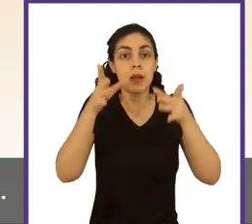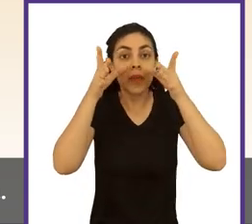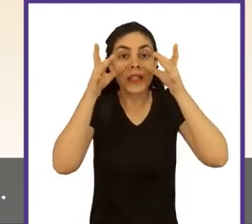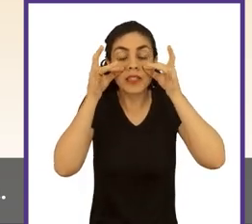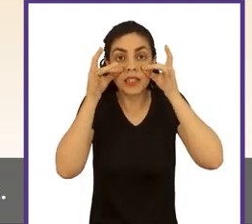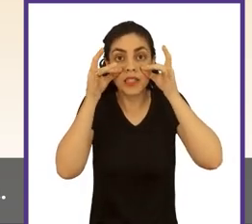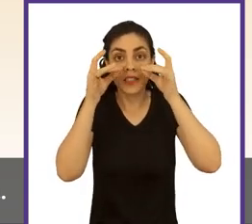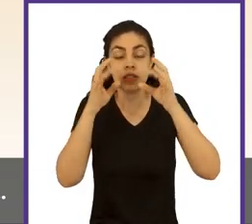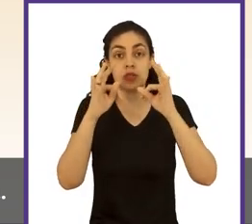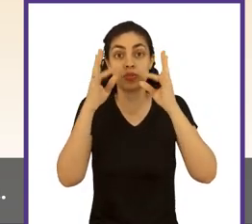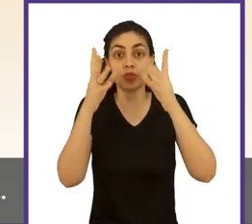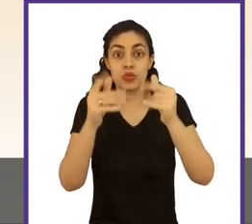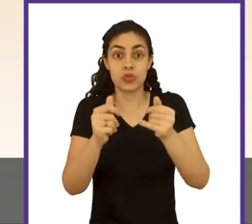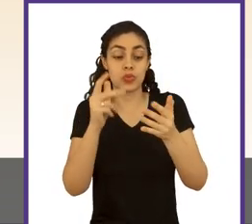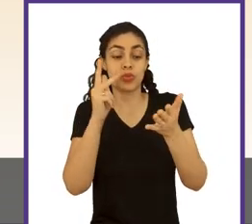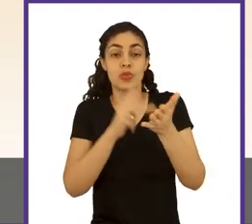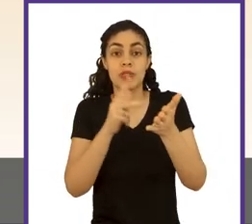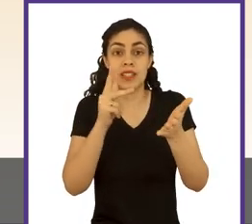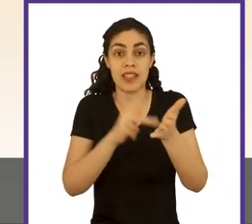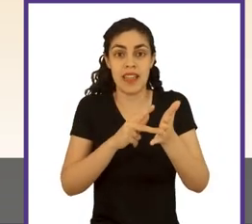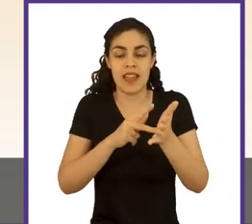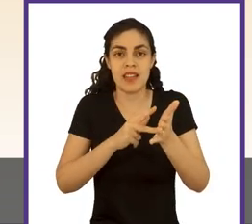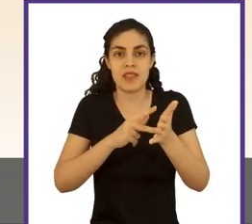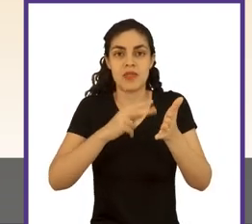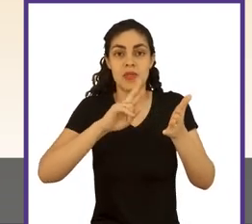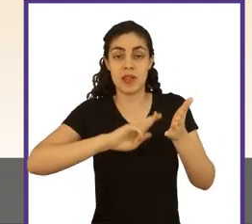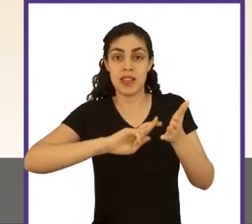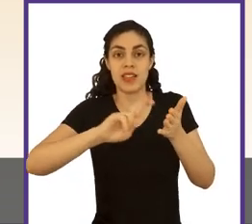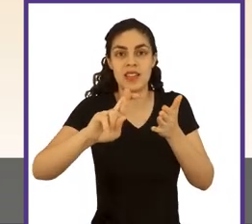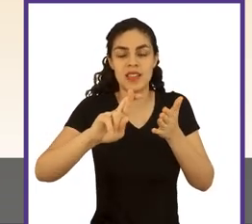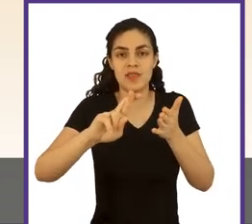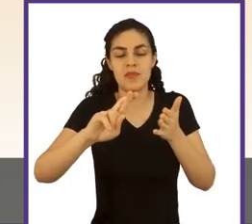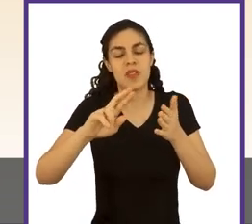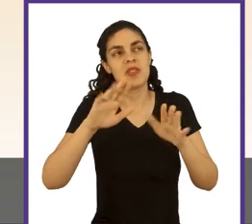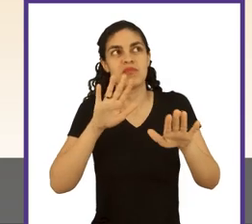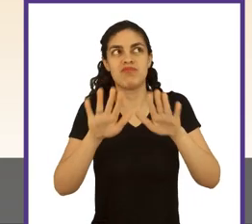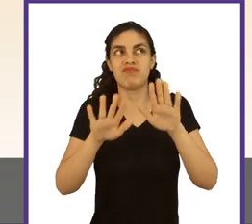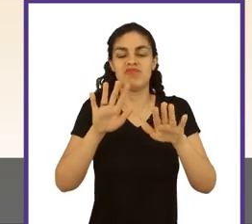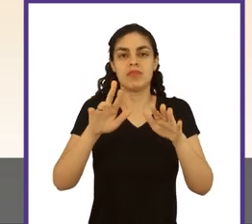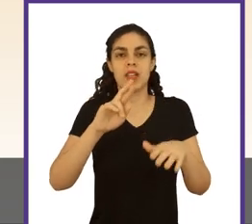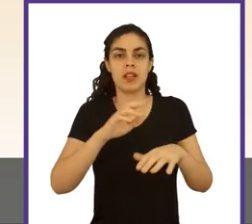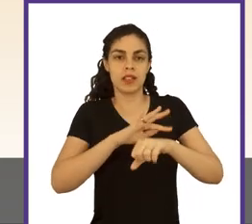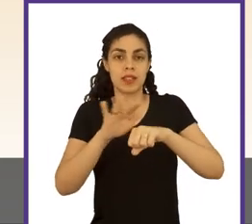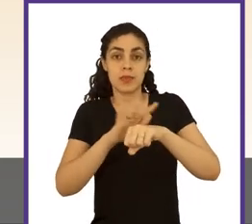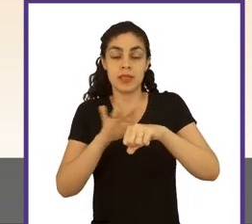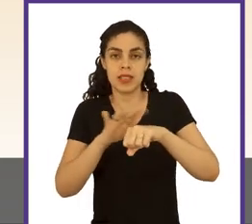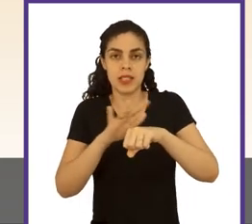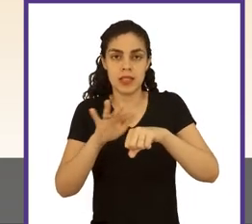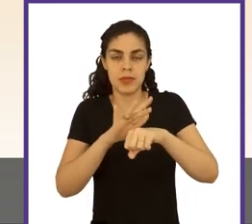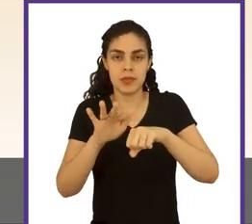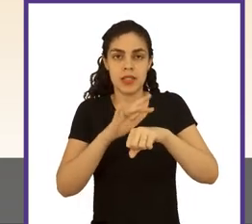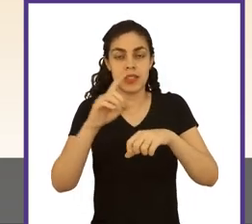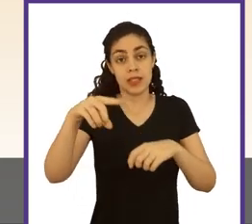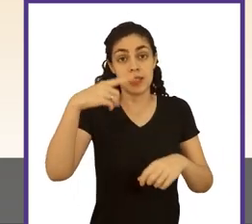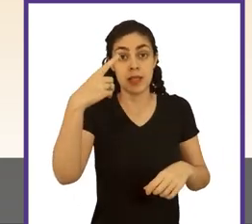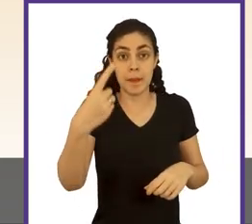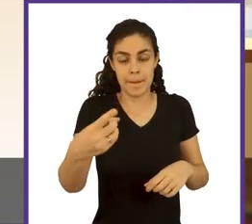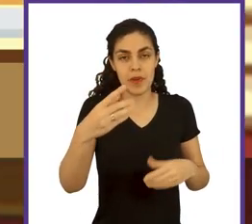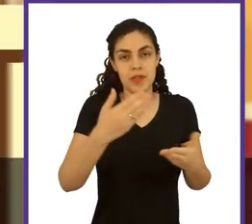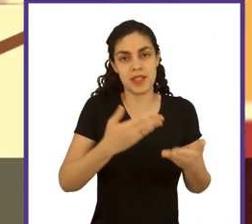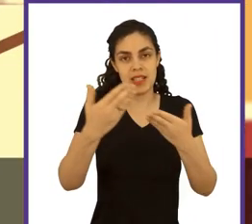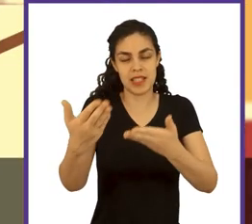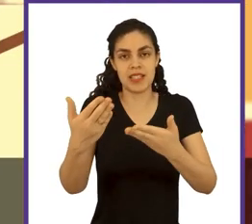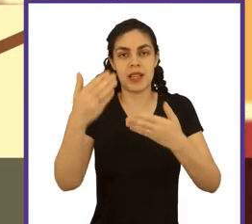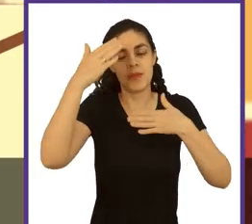atenção pra enviar a documentação completa. O prazo de resposta varia por conta da pandemia, mas logo você receberá o boleto da anuidade.